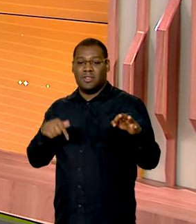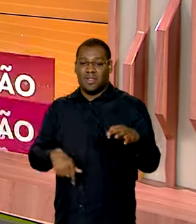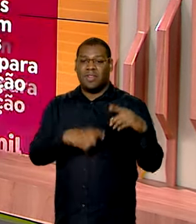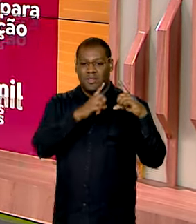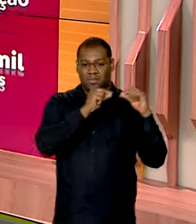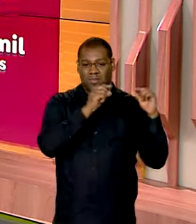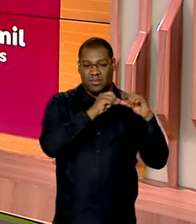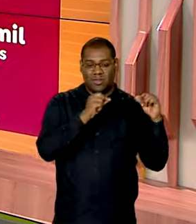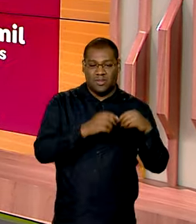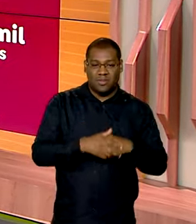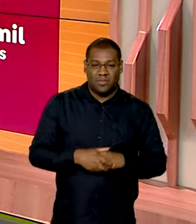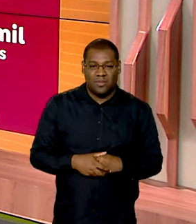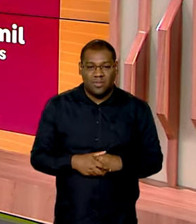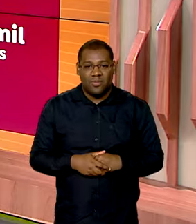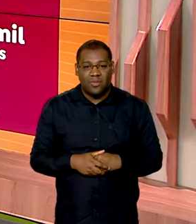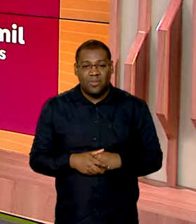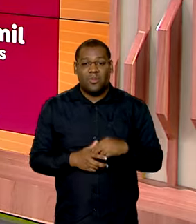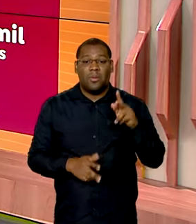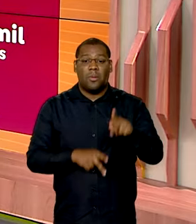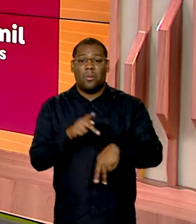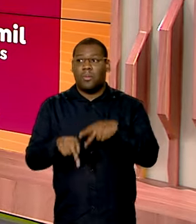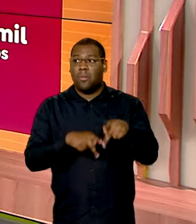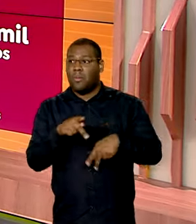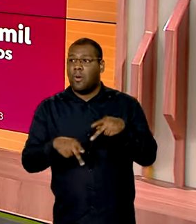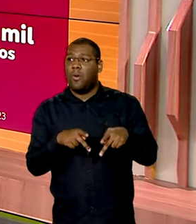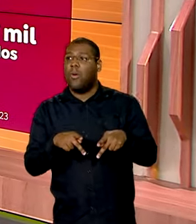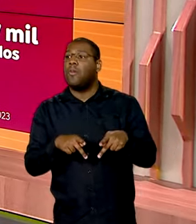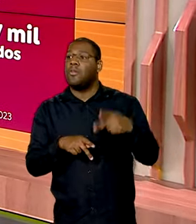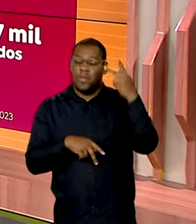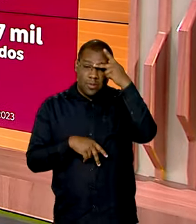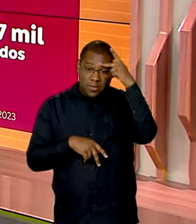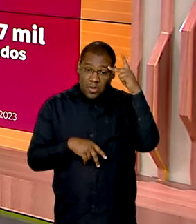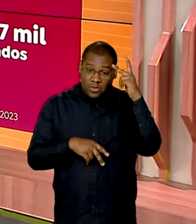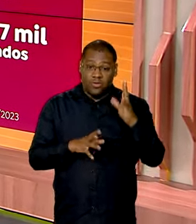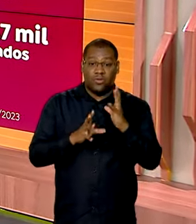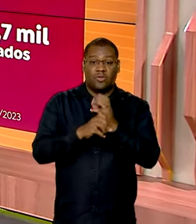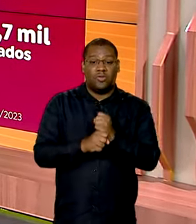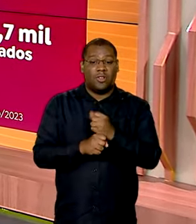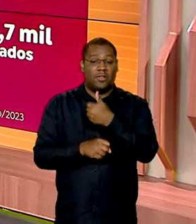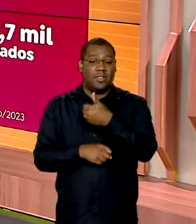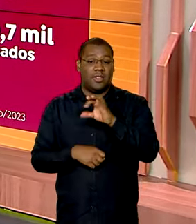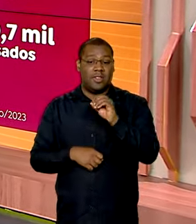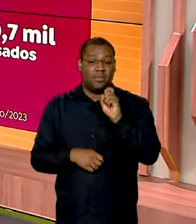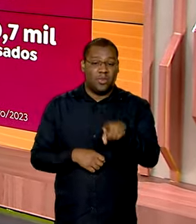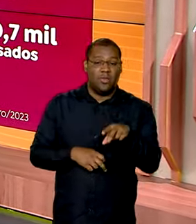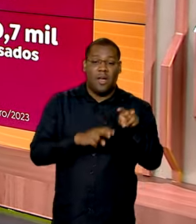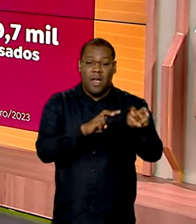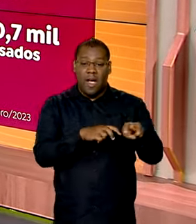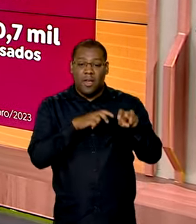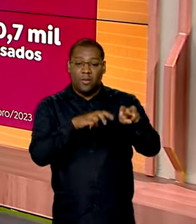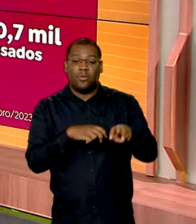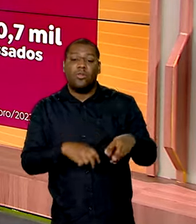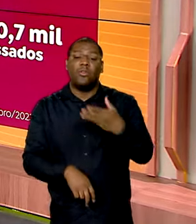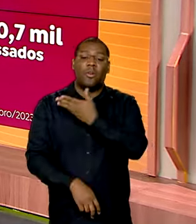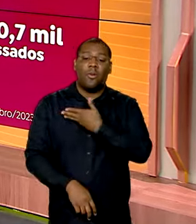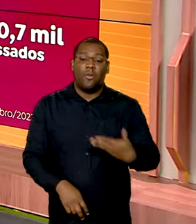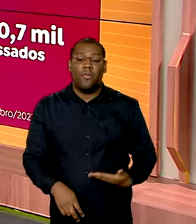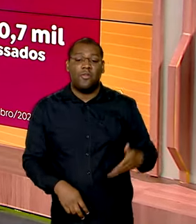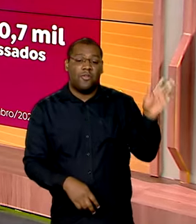bem pertinho. Você vê que ela tem aí uma população de pouco mais de 10 mil habitantes. E, na agricultura, olha aí, só no apoio ao